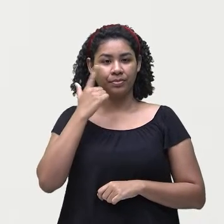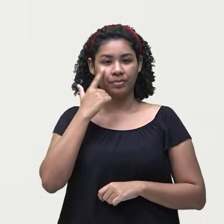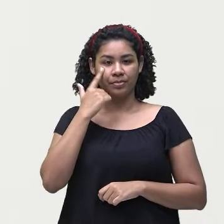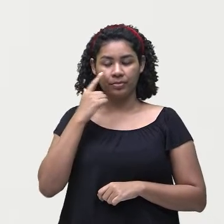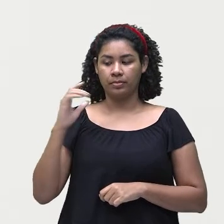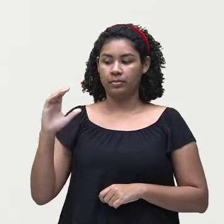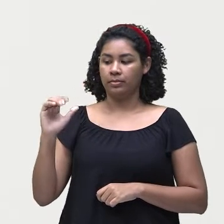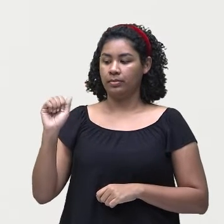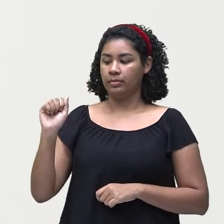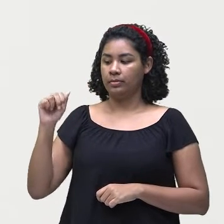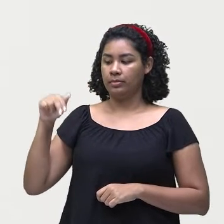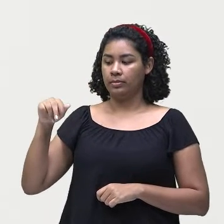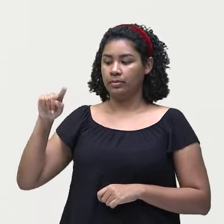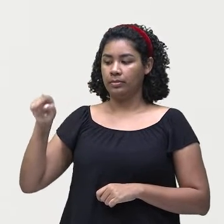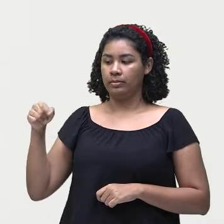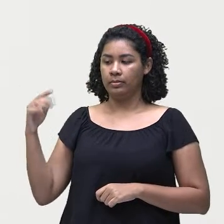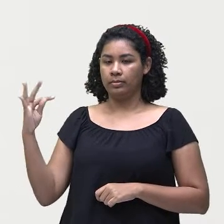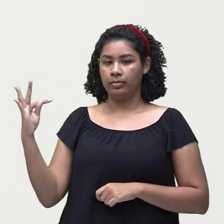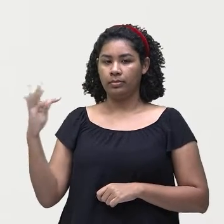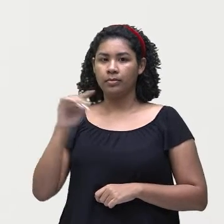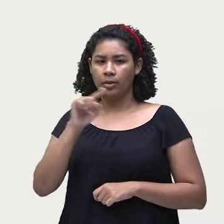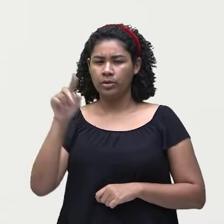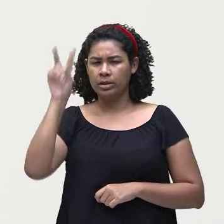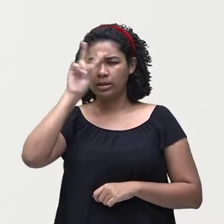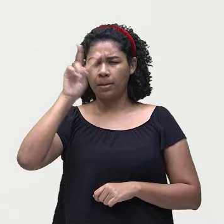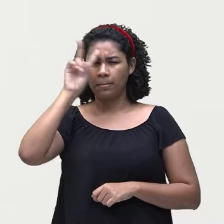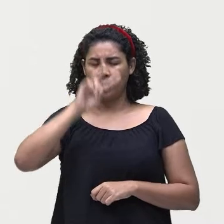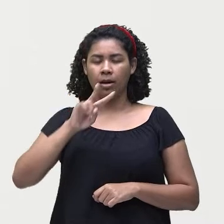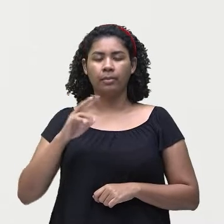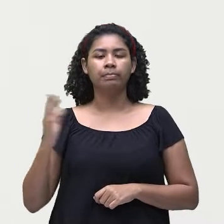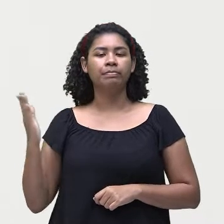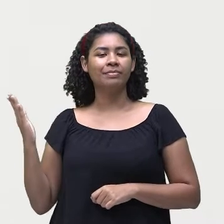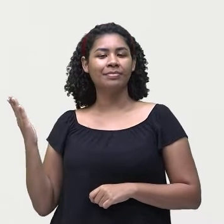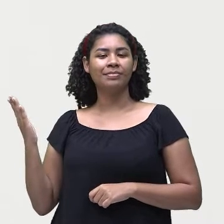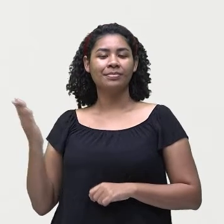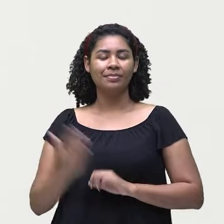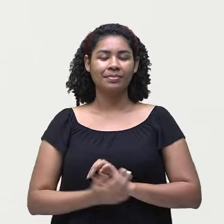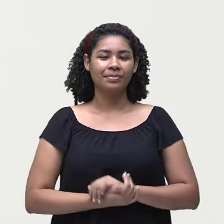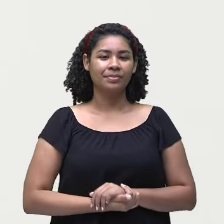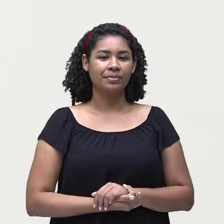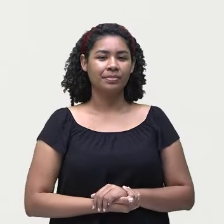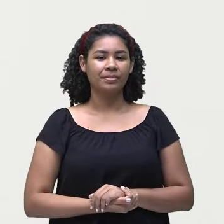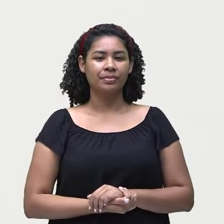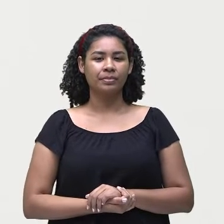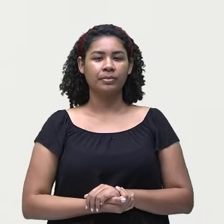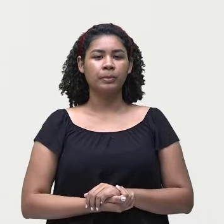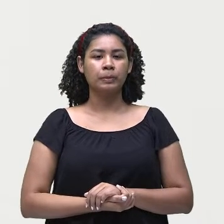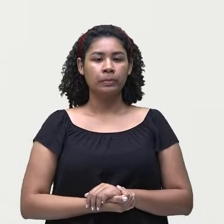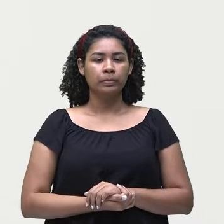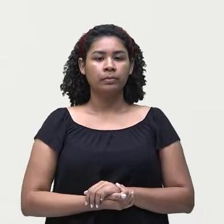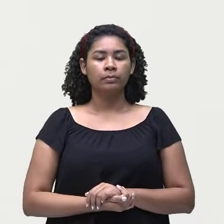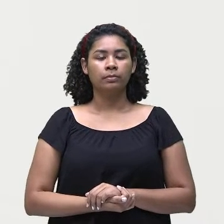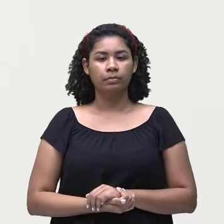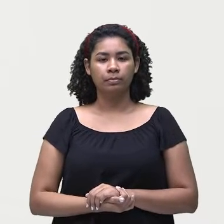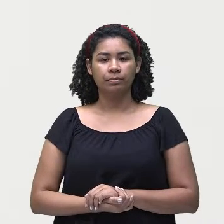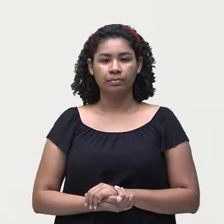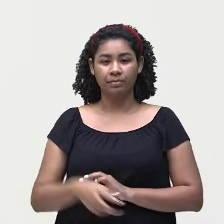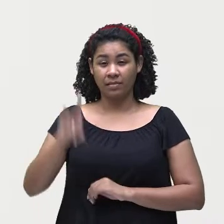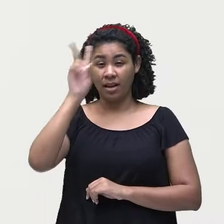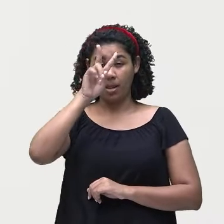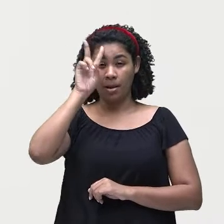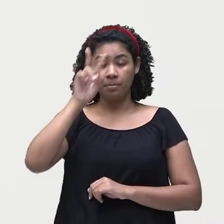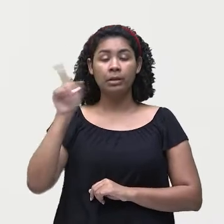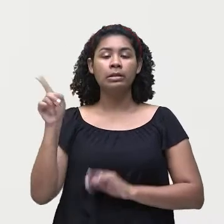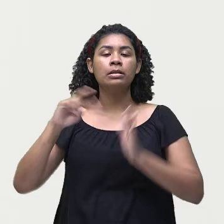Vou colocar aqui, ó, só para a gente lembrar dele, o can't, né? E ele é a contração do can